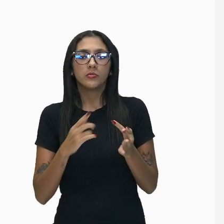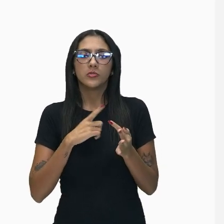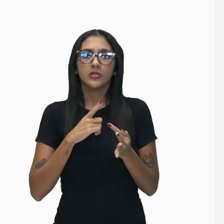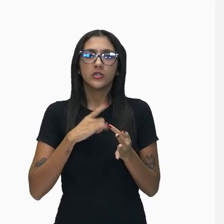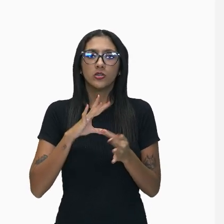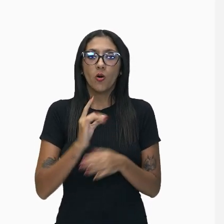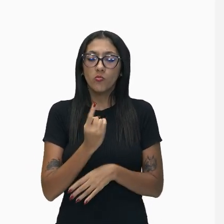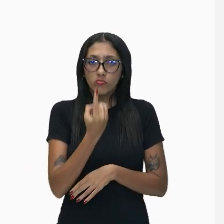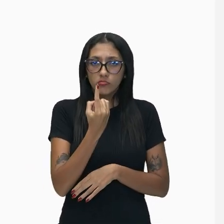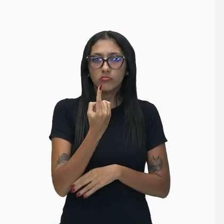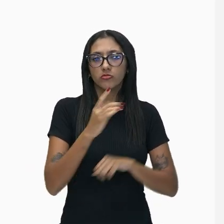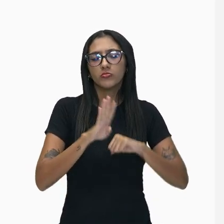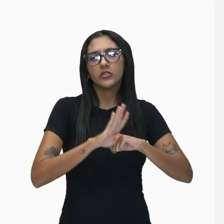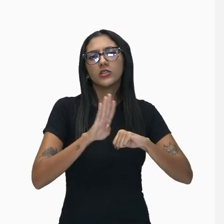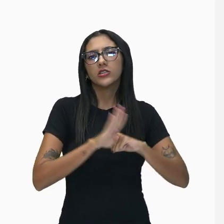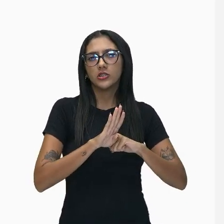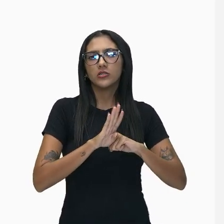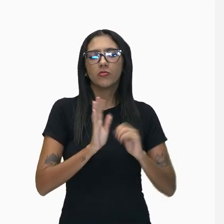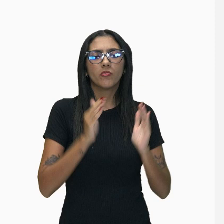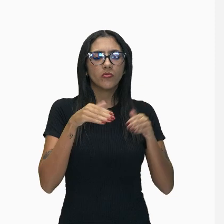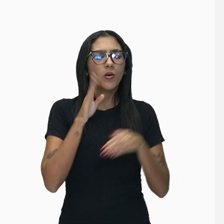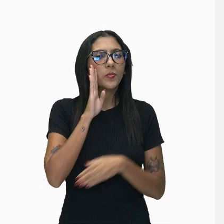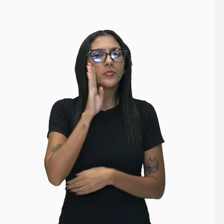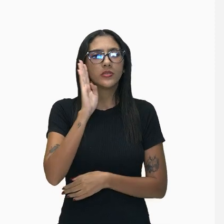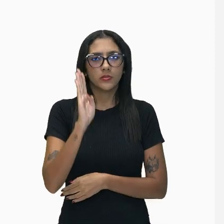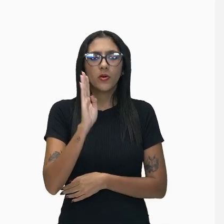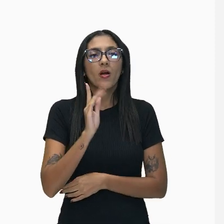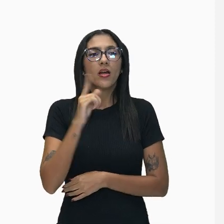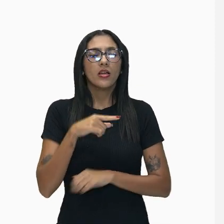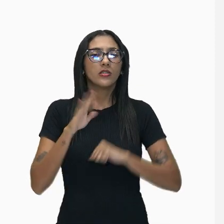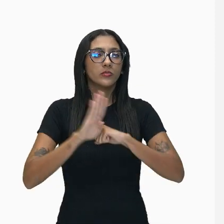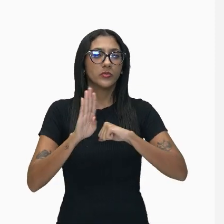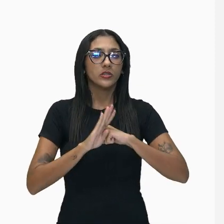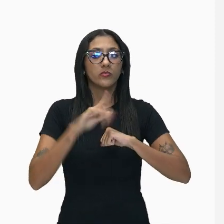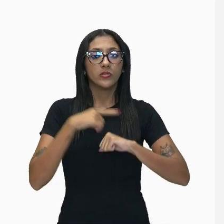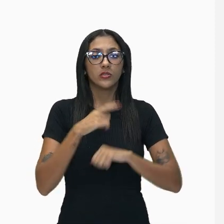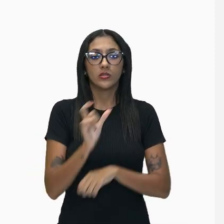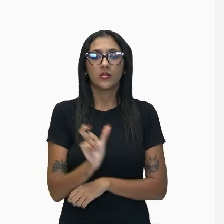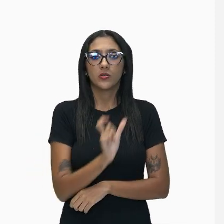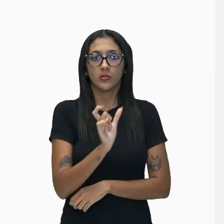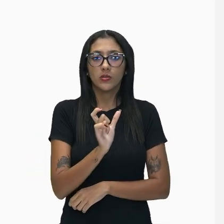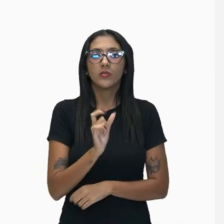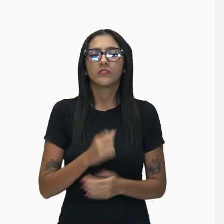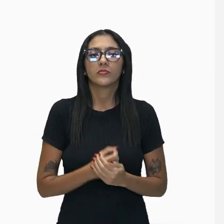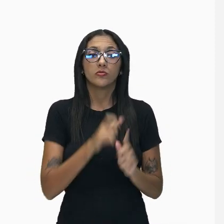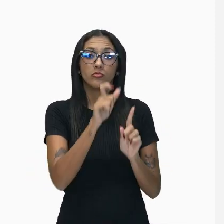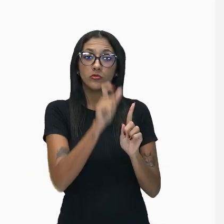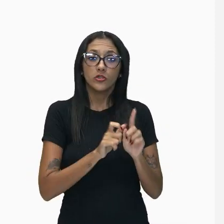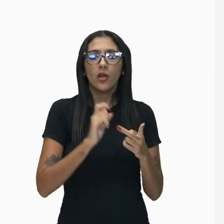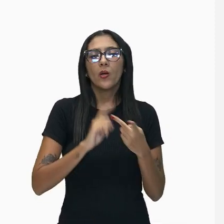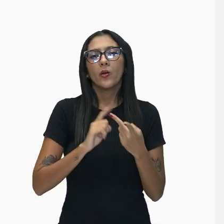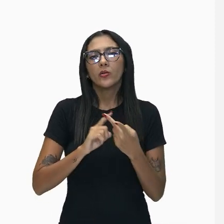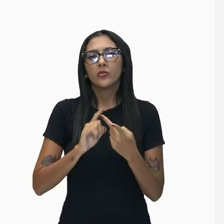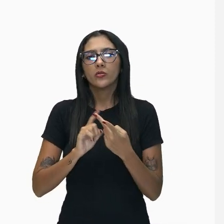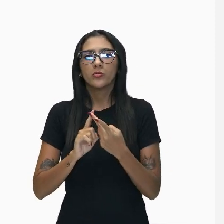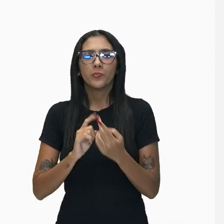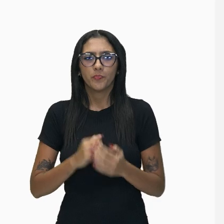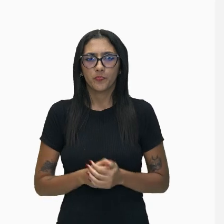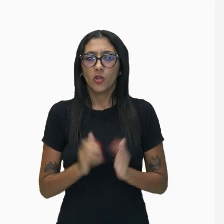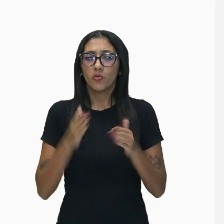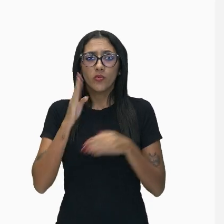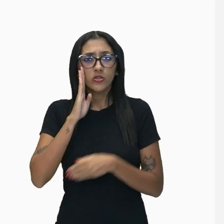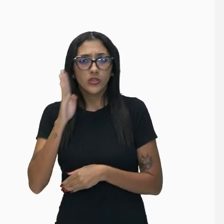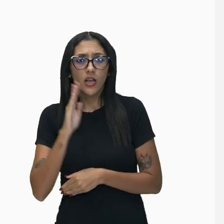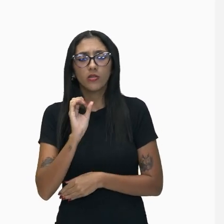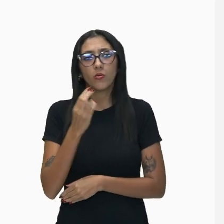substantivo como núcleo. Então, o substantivo, ele vai estar no núcleo do sujeito, do objeto direto, do